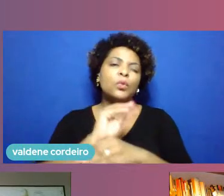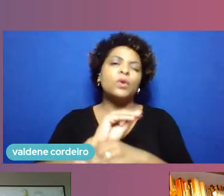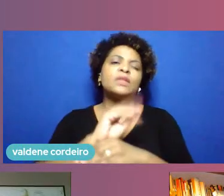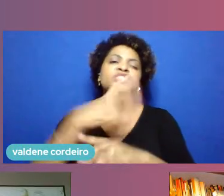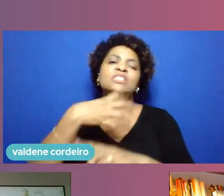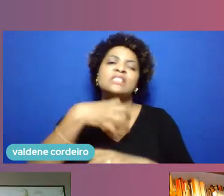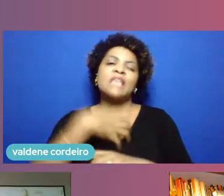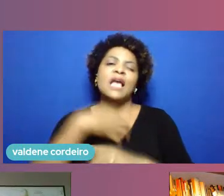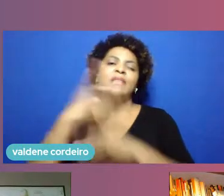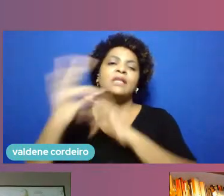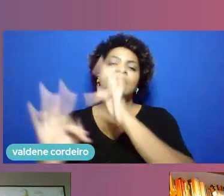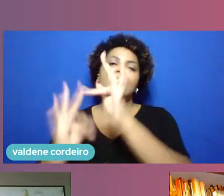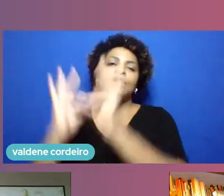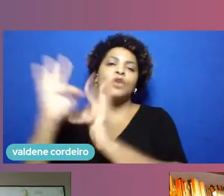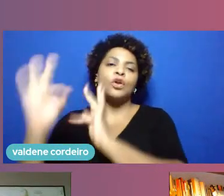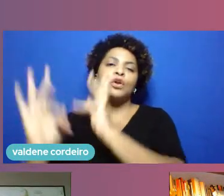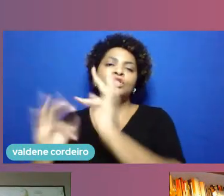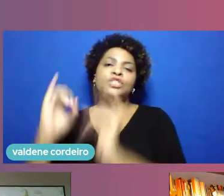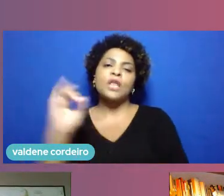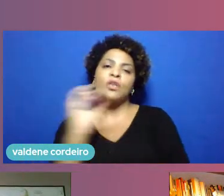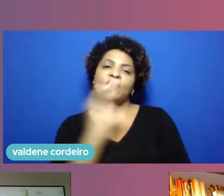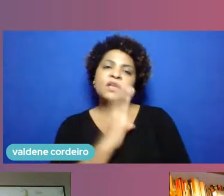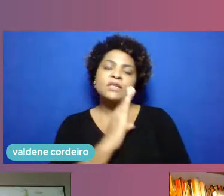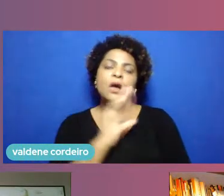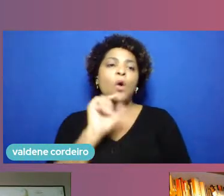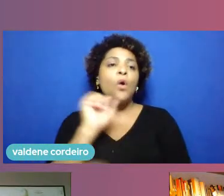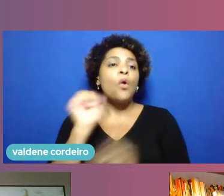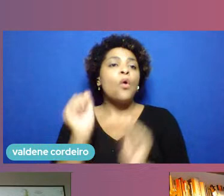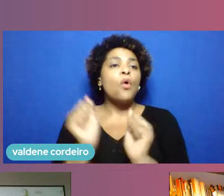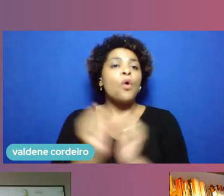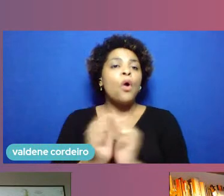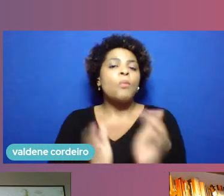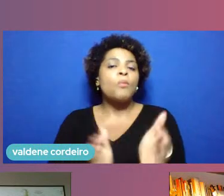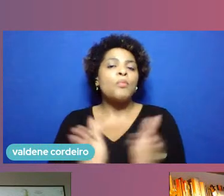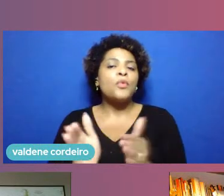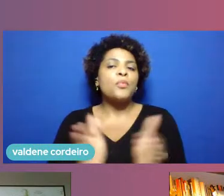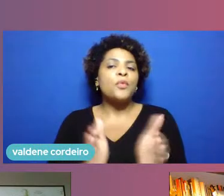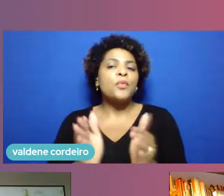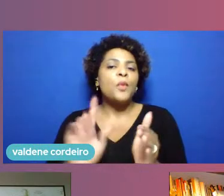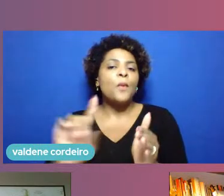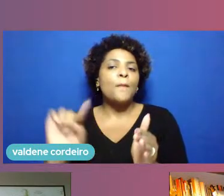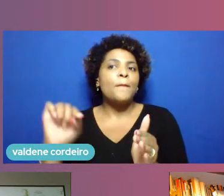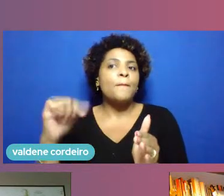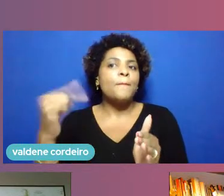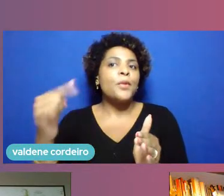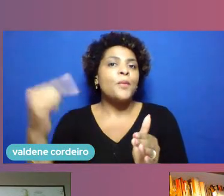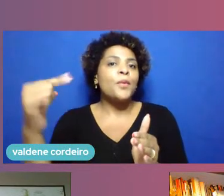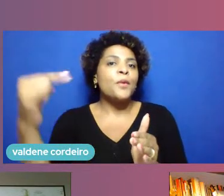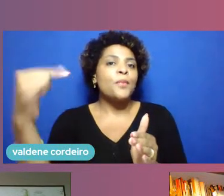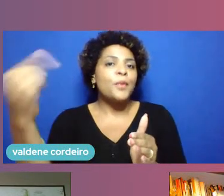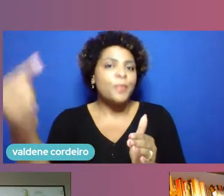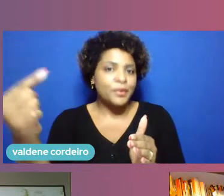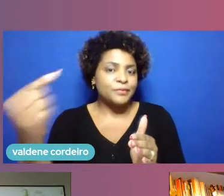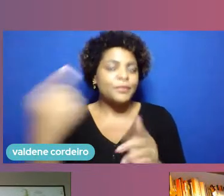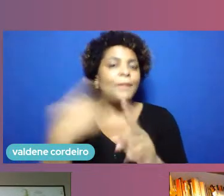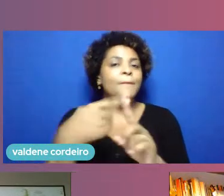é com as medidas de longo prazo, com o CTI. E daí, tem um conjunto, também, de ações específicas para essa